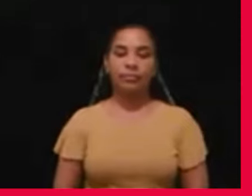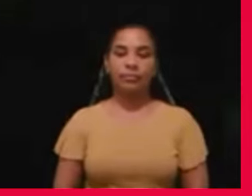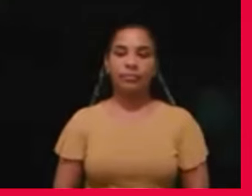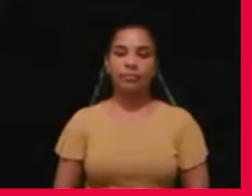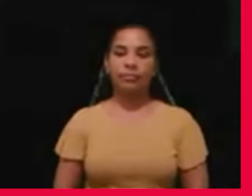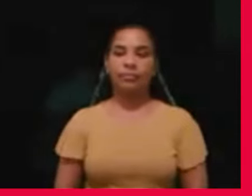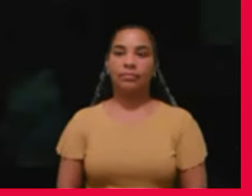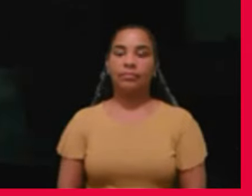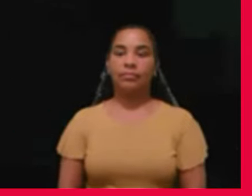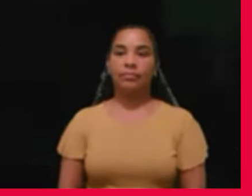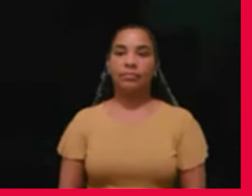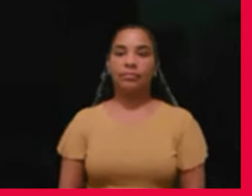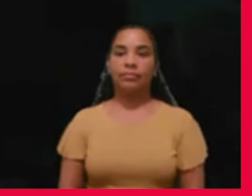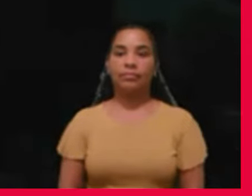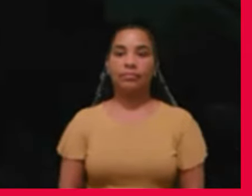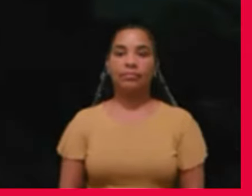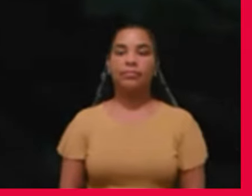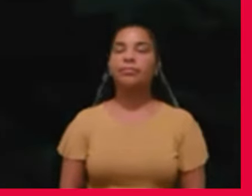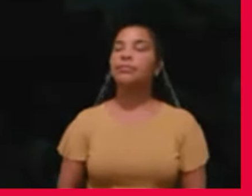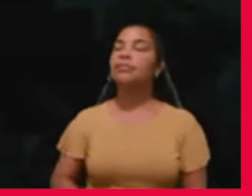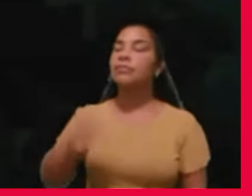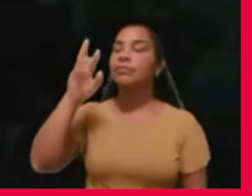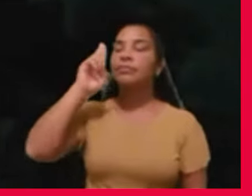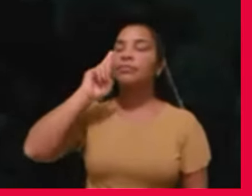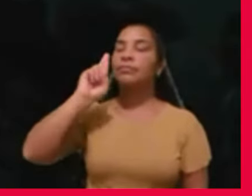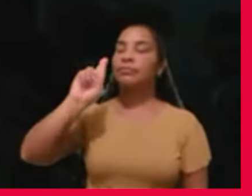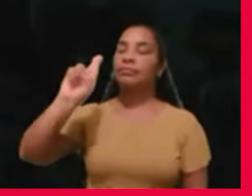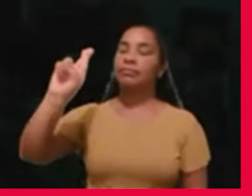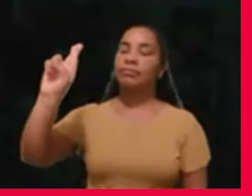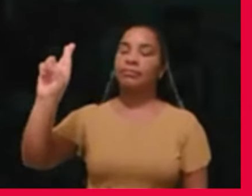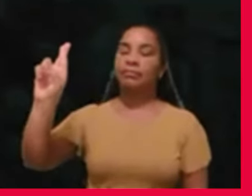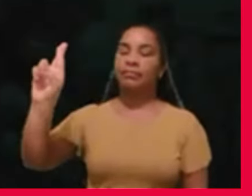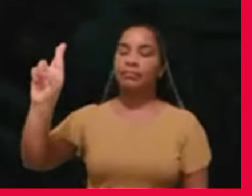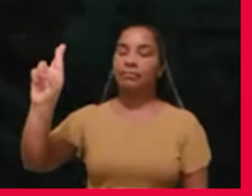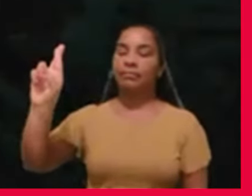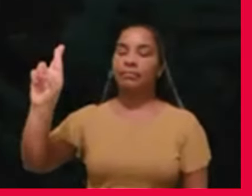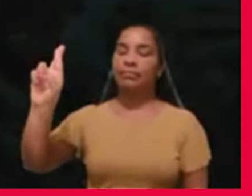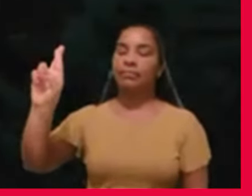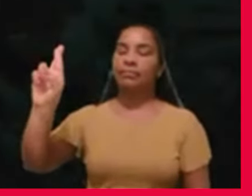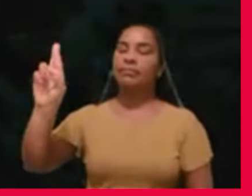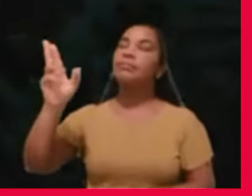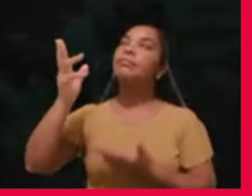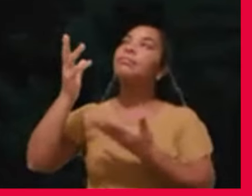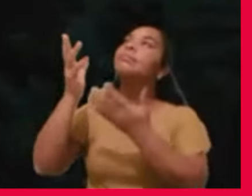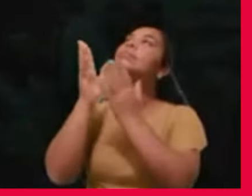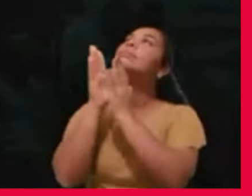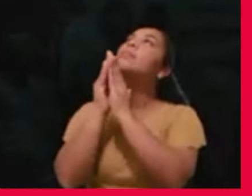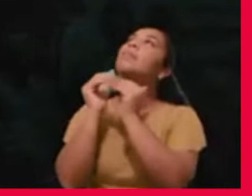Senhor, nós te suplicamos